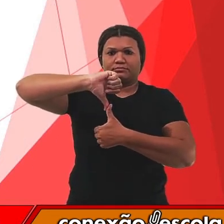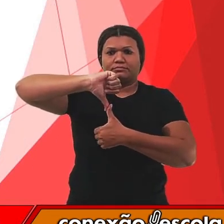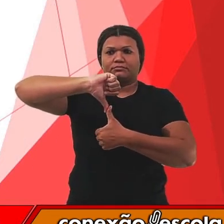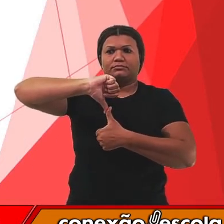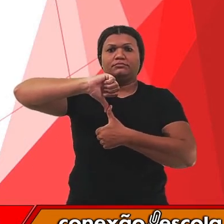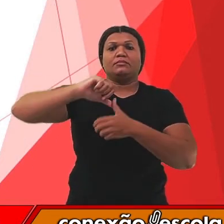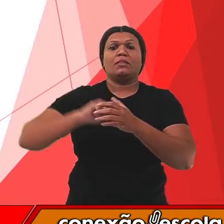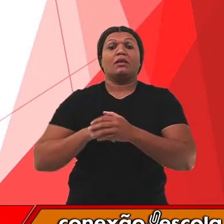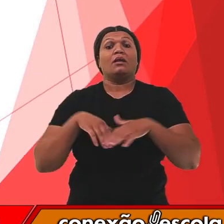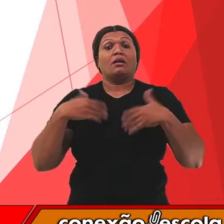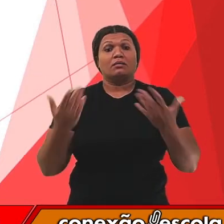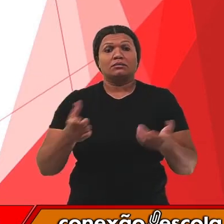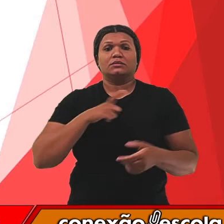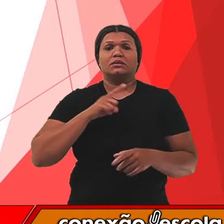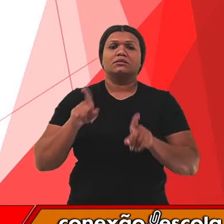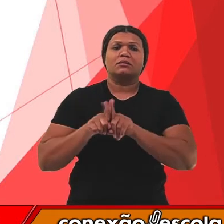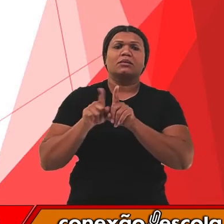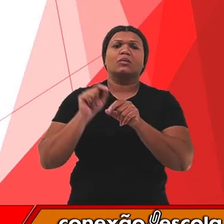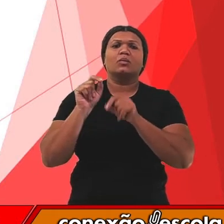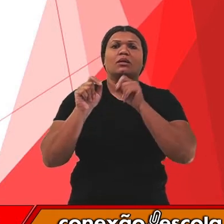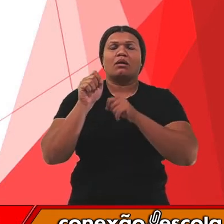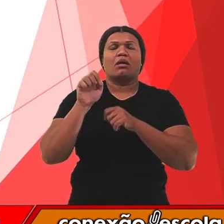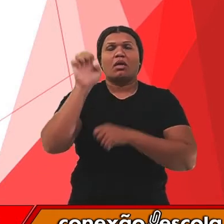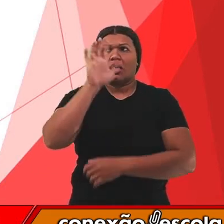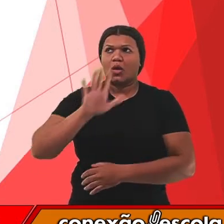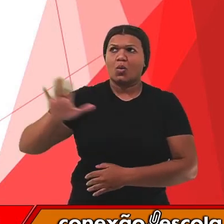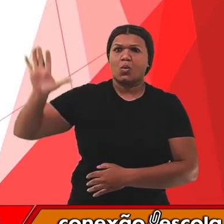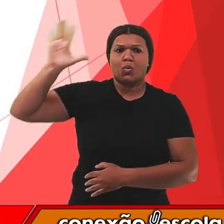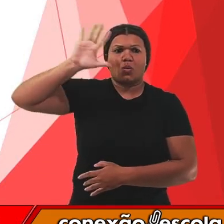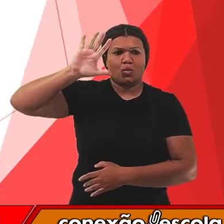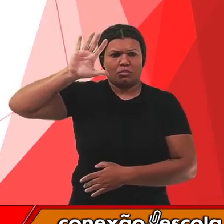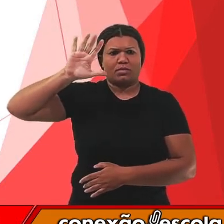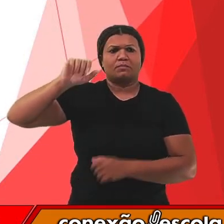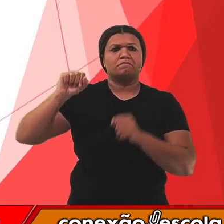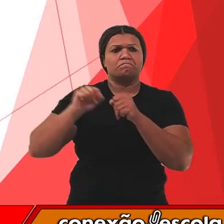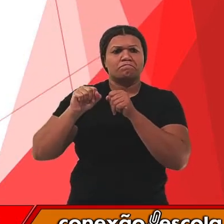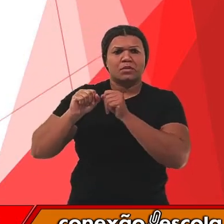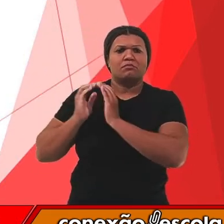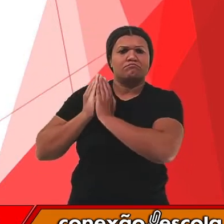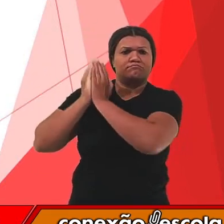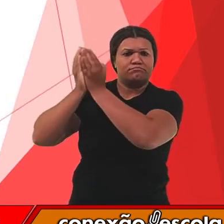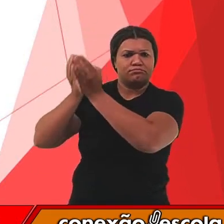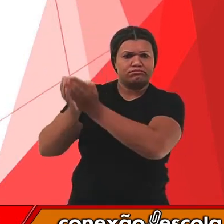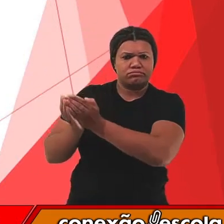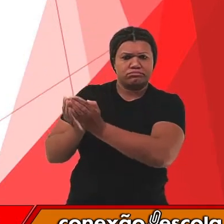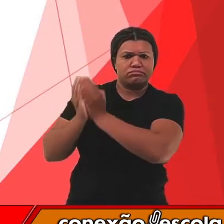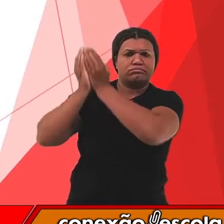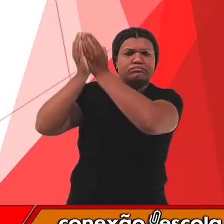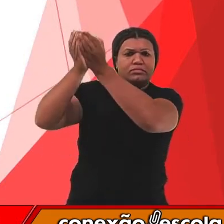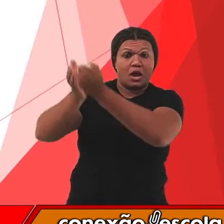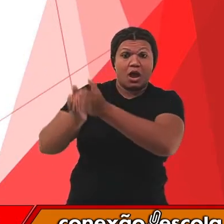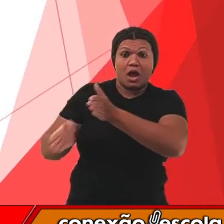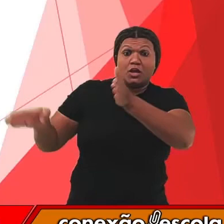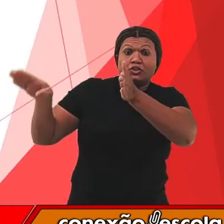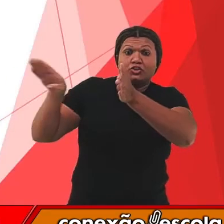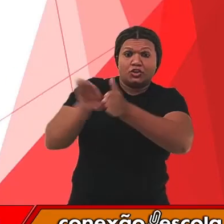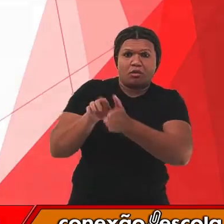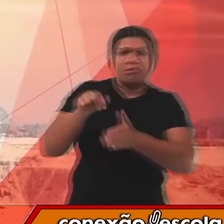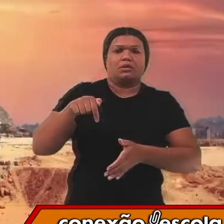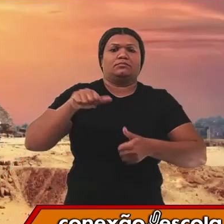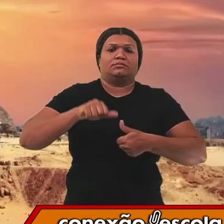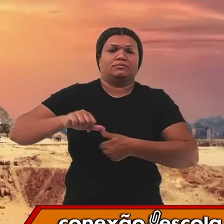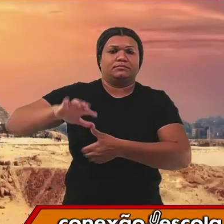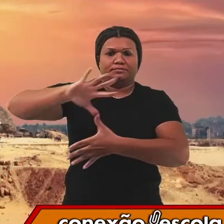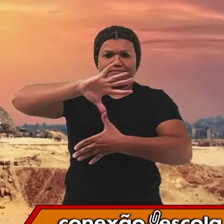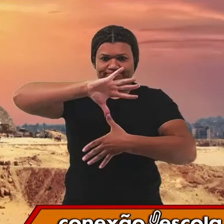Europa em embarcações feitas de couro. E esses grupos chegaram, então, até as Américas. Essas